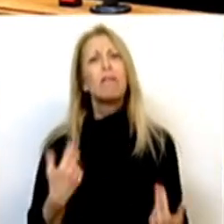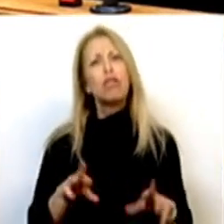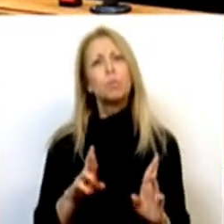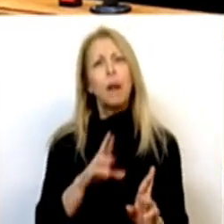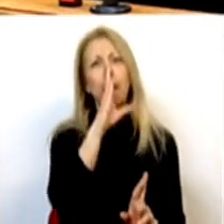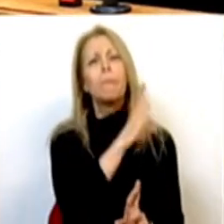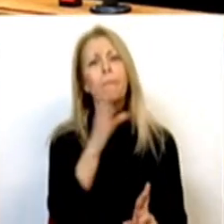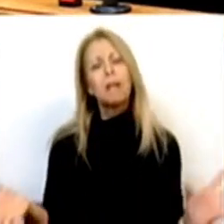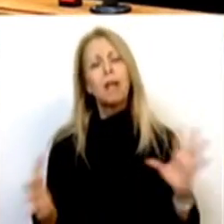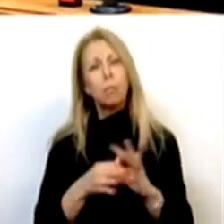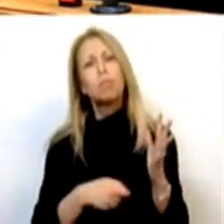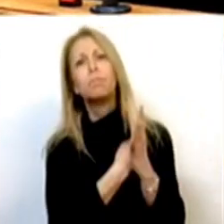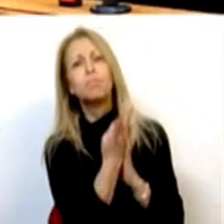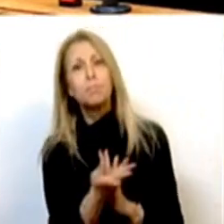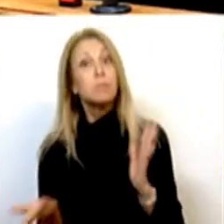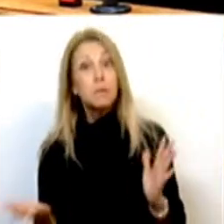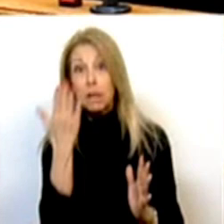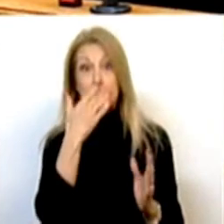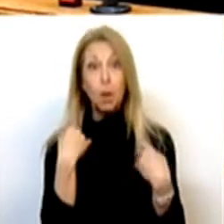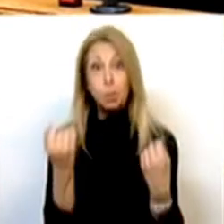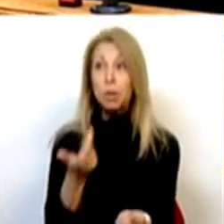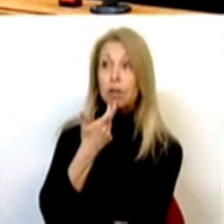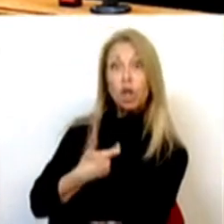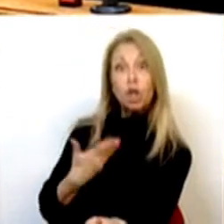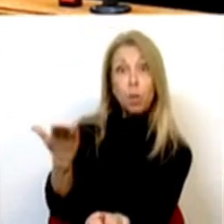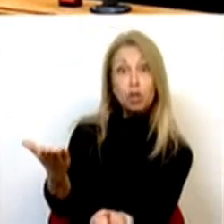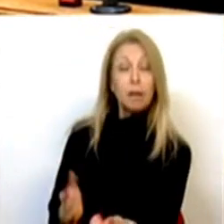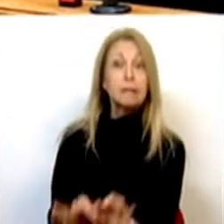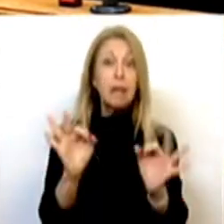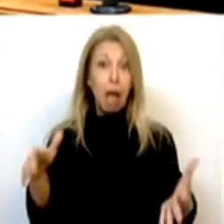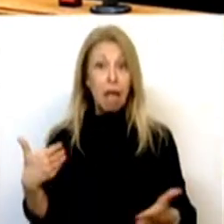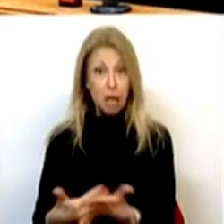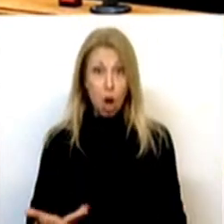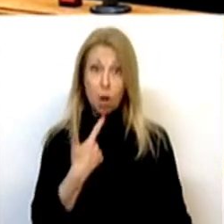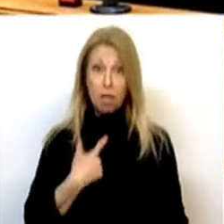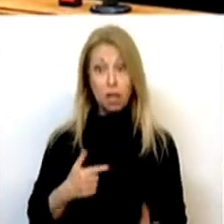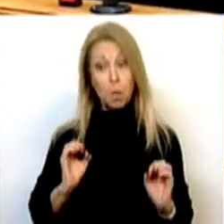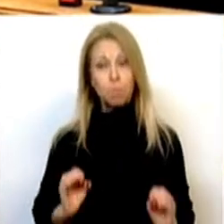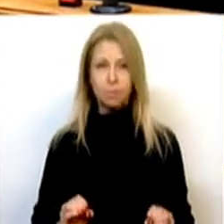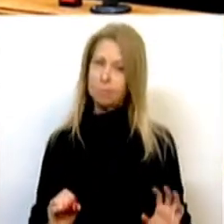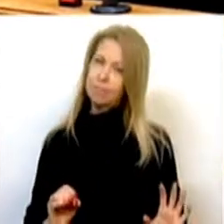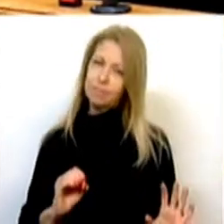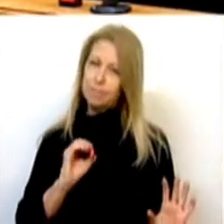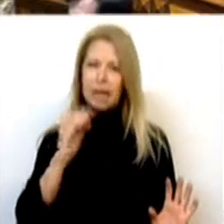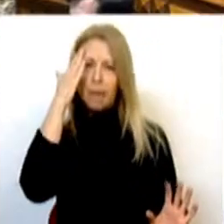este pacote? Portanto, se o PSD não é capaz de responder estas perguntas, como até agora não o disse, então não está capaz de fazer este debate neste lugar.